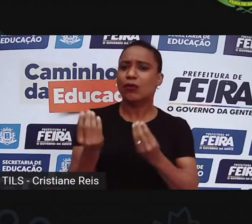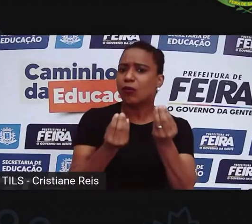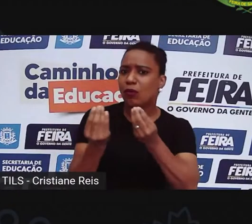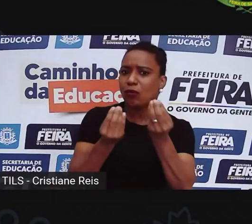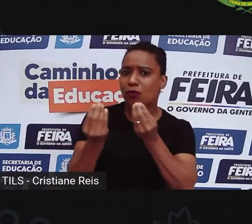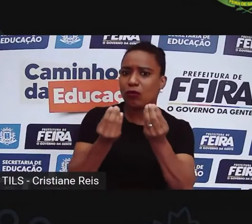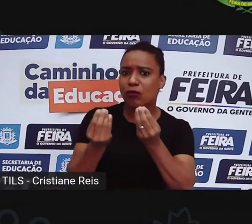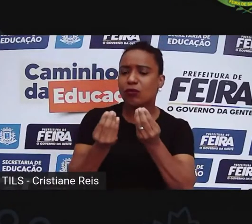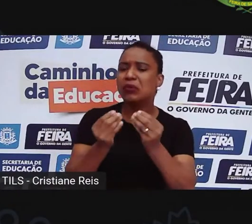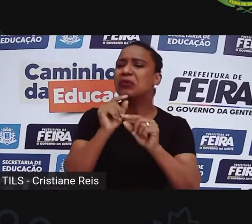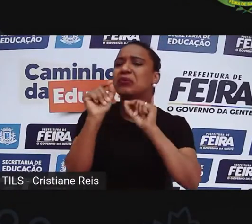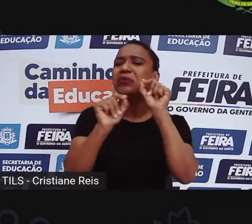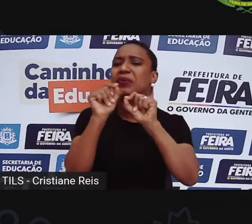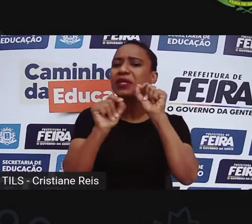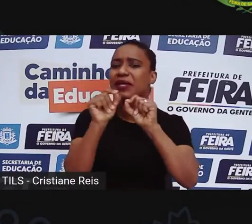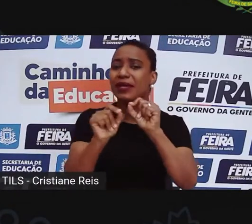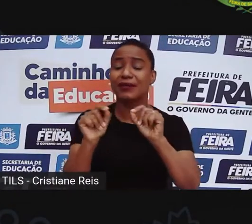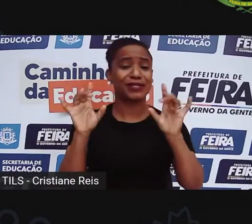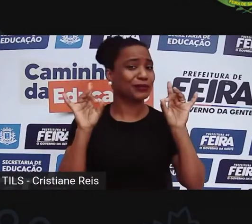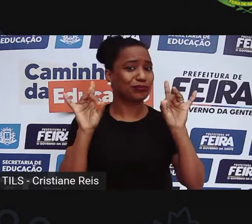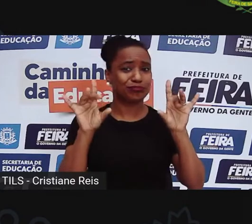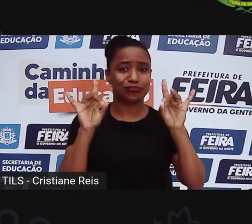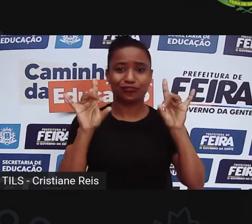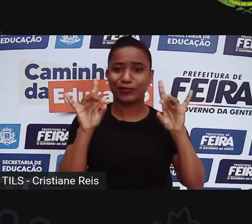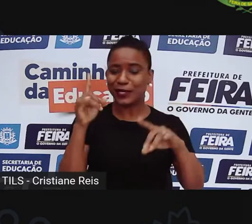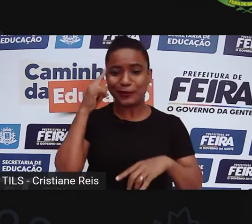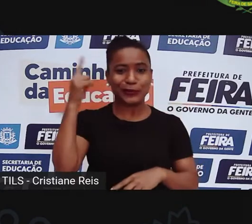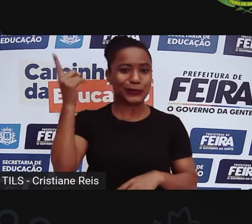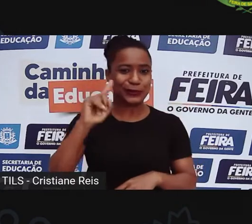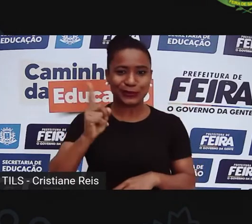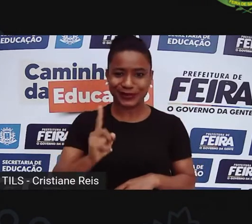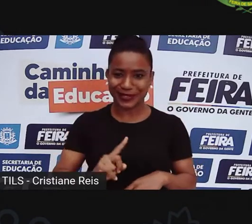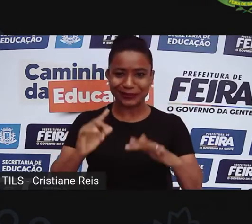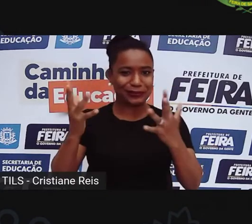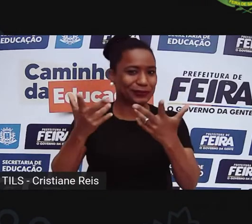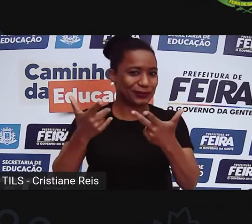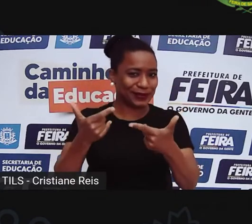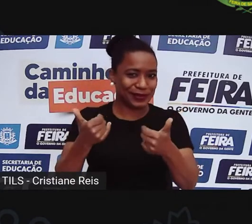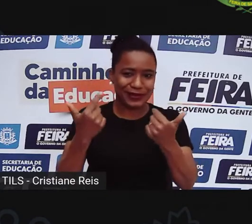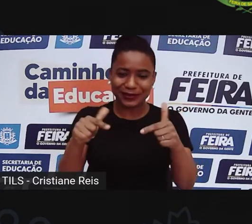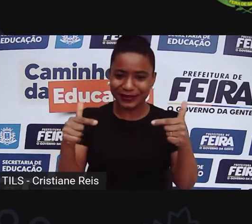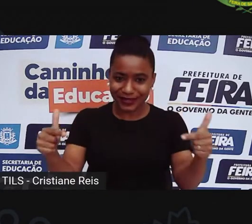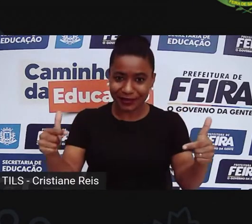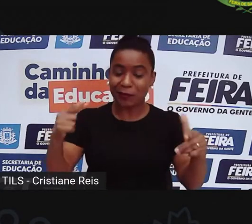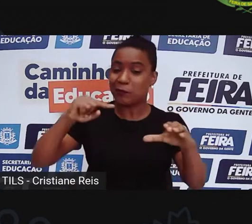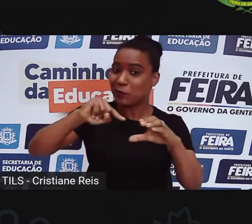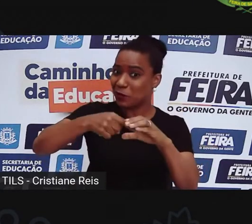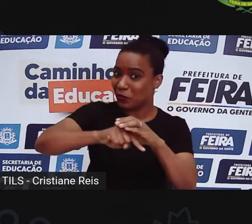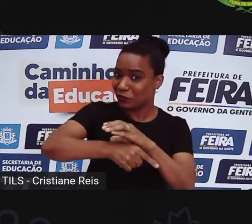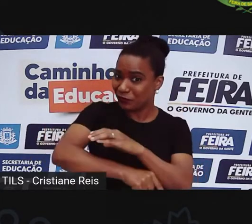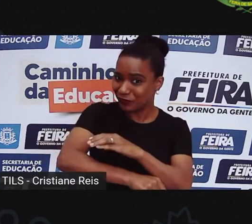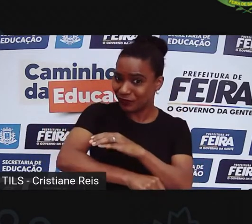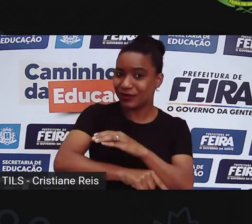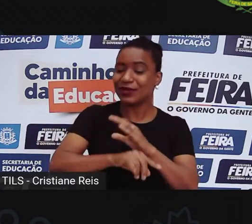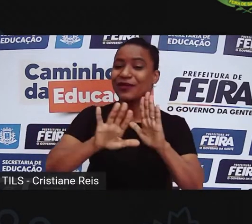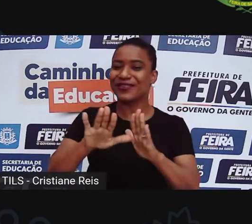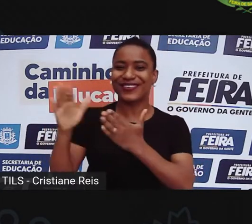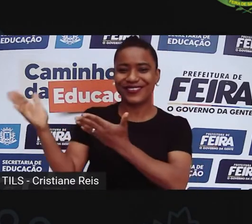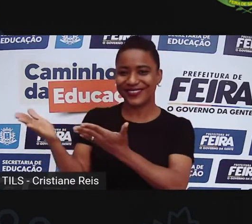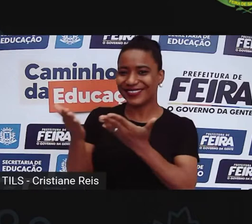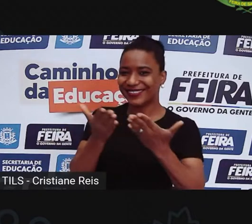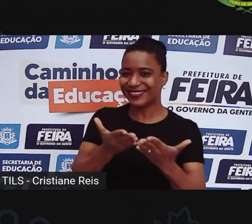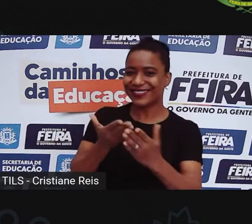Só que eu não sou especialista no assunto, eu não saberia falar mais aprofundadamente sobre isso, então eu tenho um